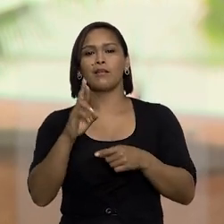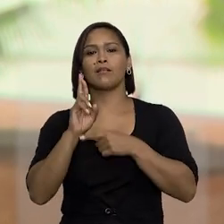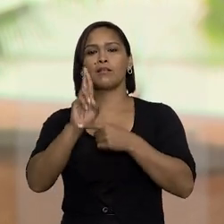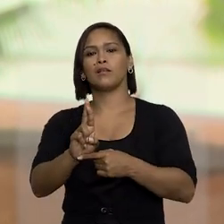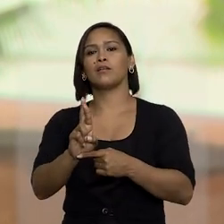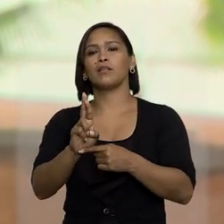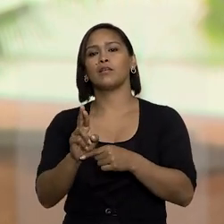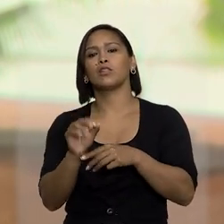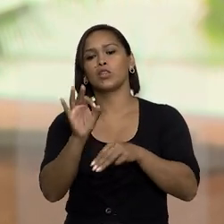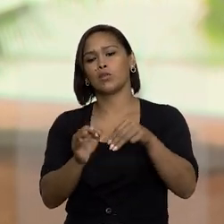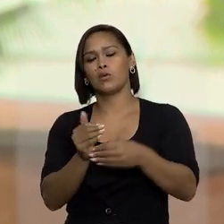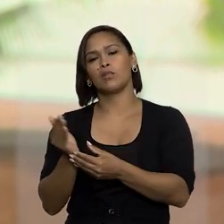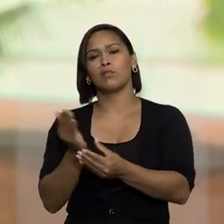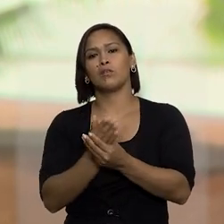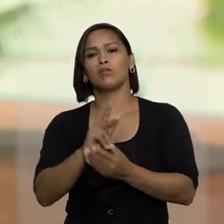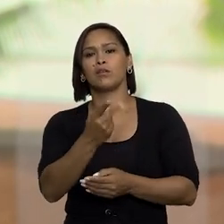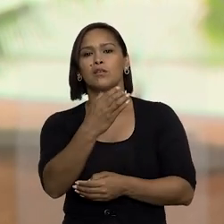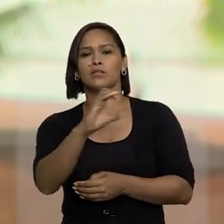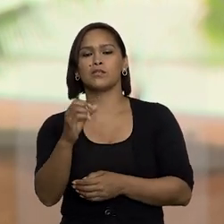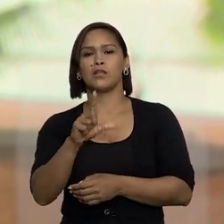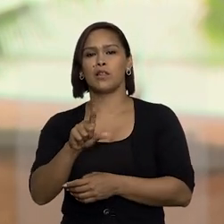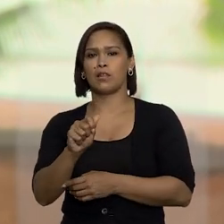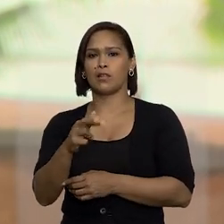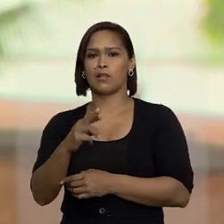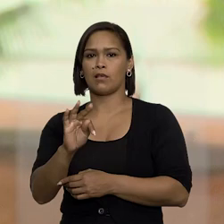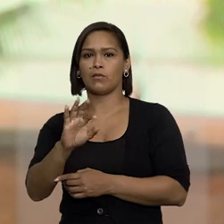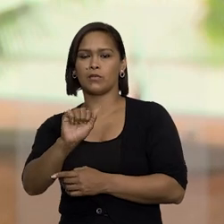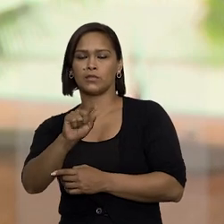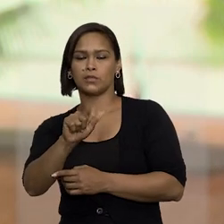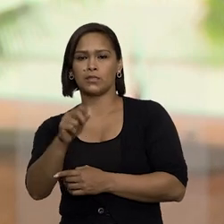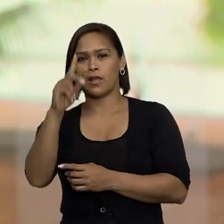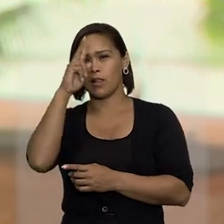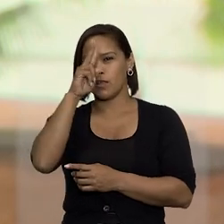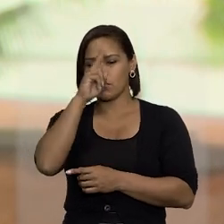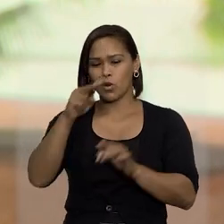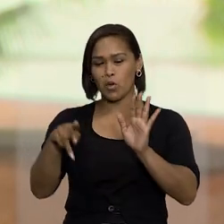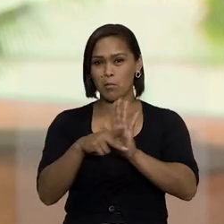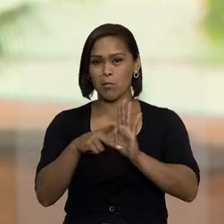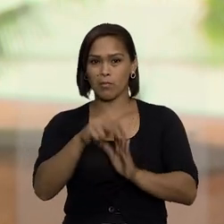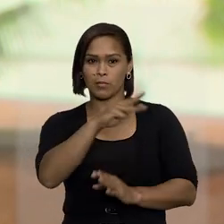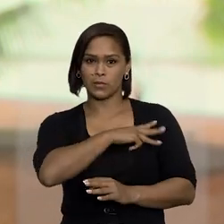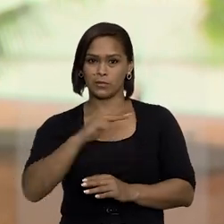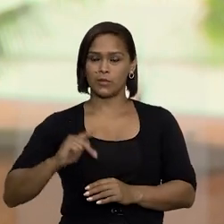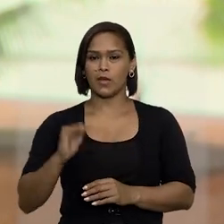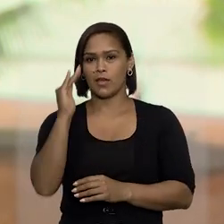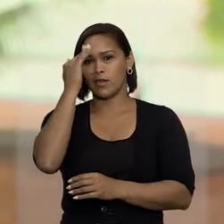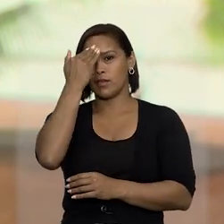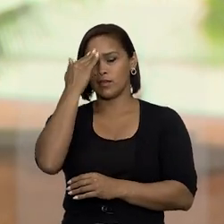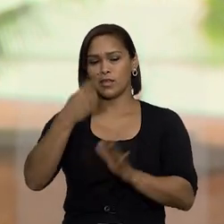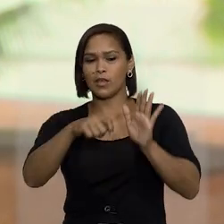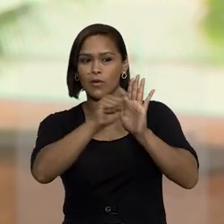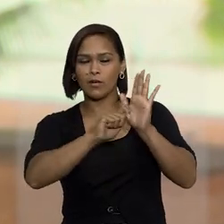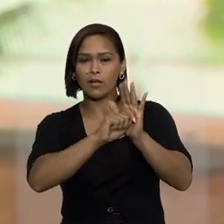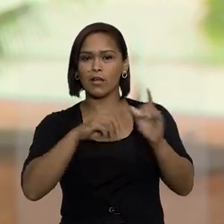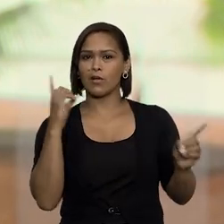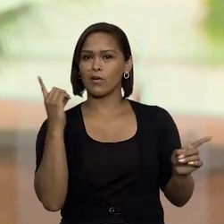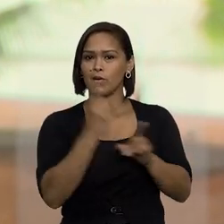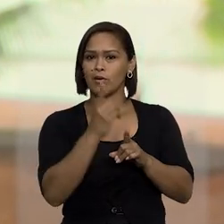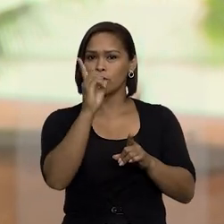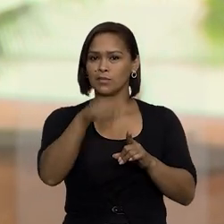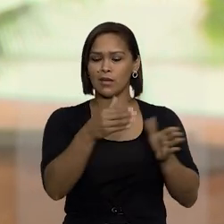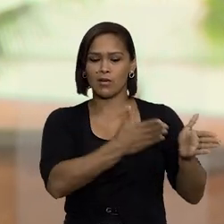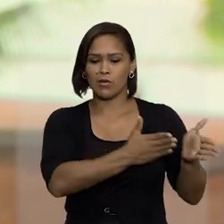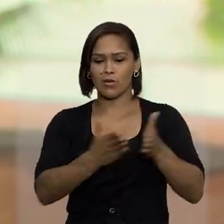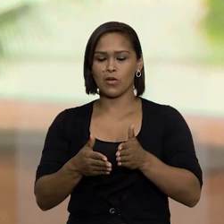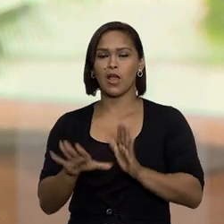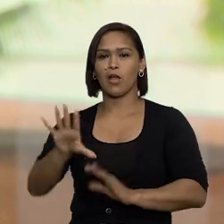recurso em habeas corpus, ministra Laurita Vaz, ressaltou que o próprio Ministério Público entendeu que os entorpecentes encontrados se